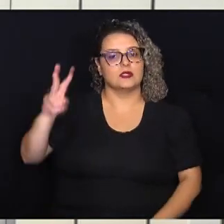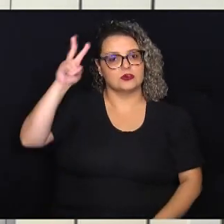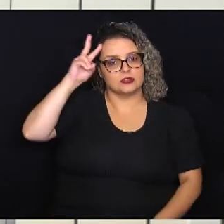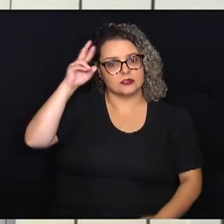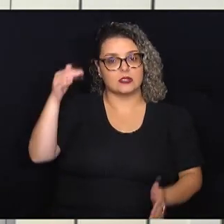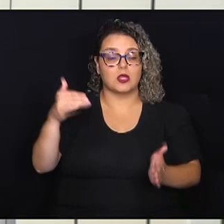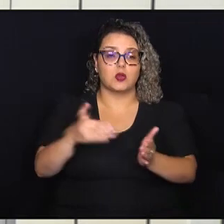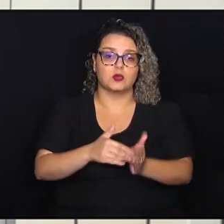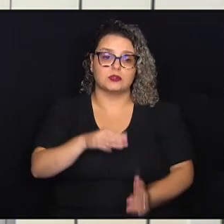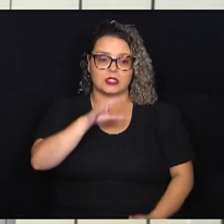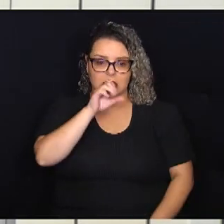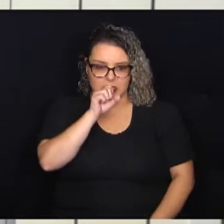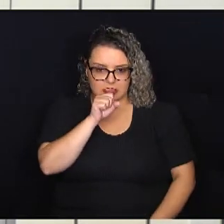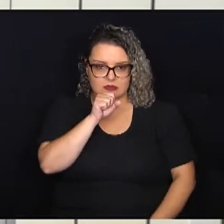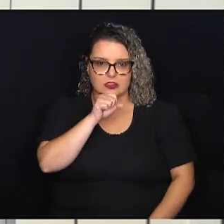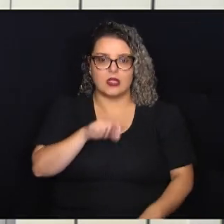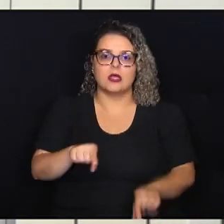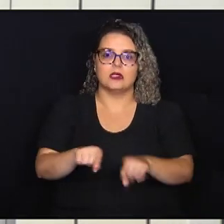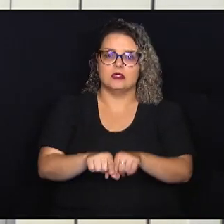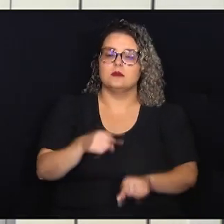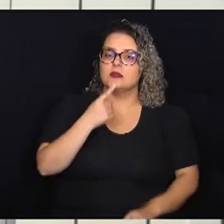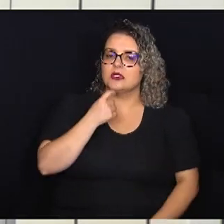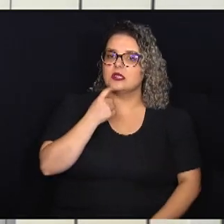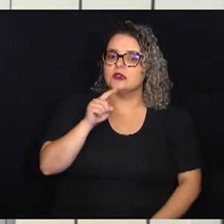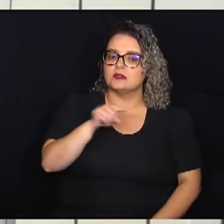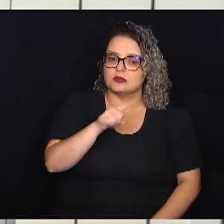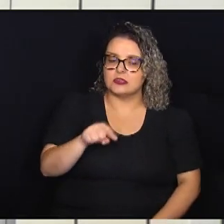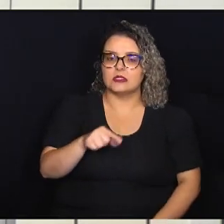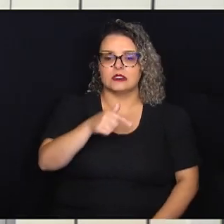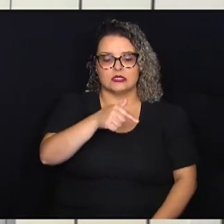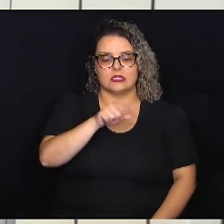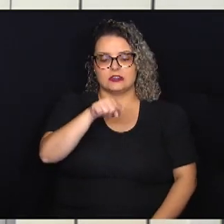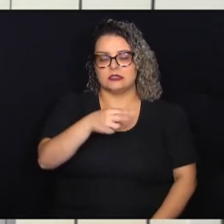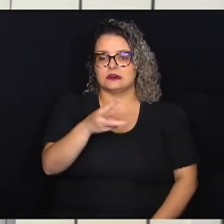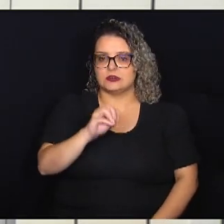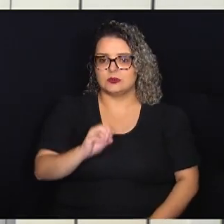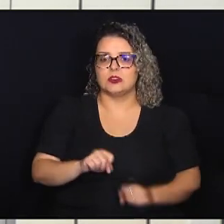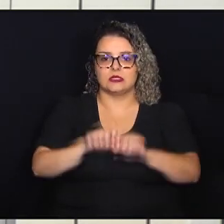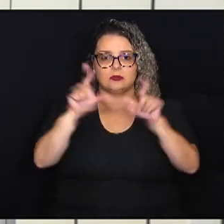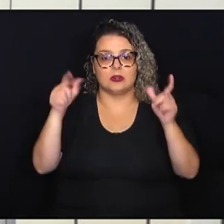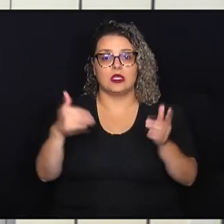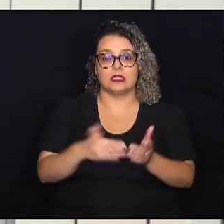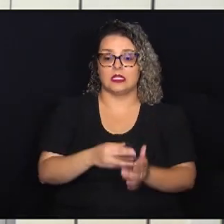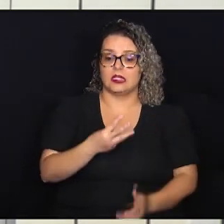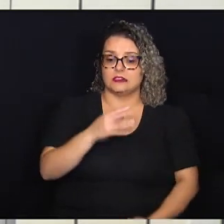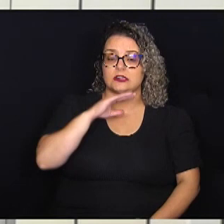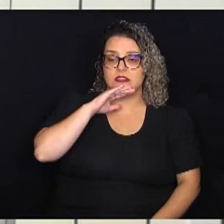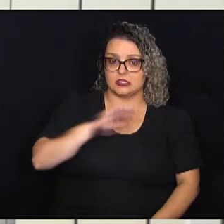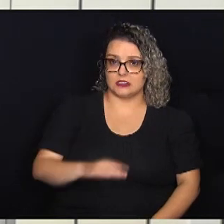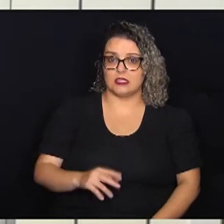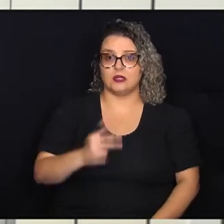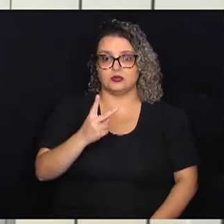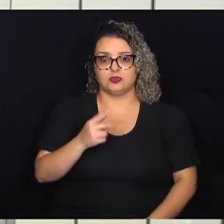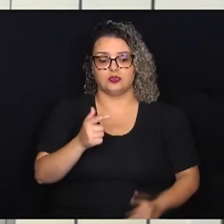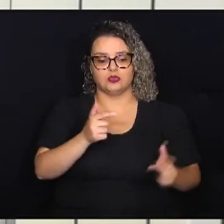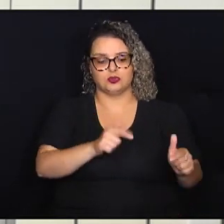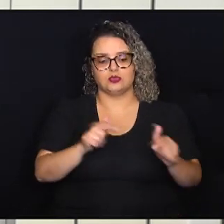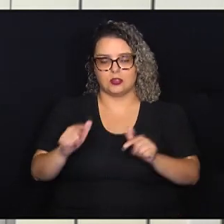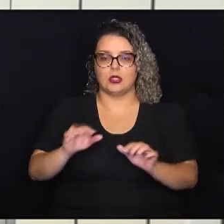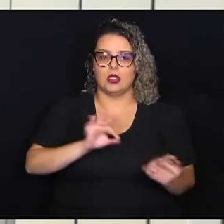a sábado, inclusive feriados, das sete e meia da manhã às três horas da tarde. Os dois endereços você